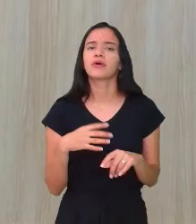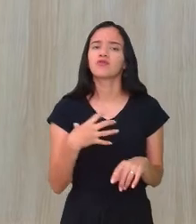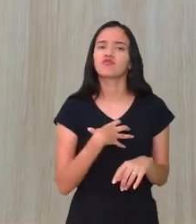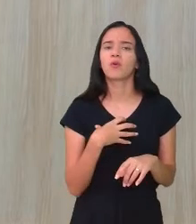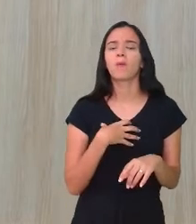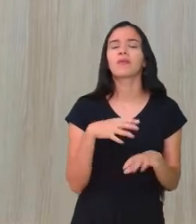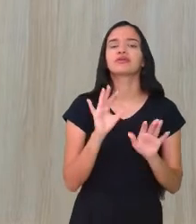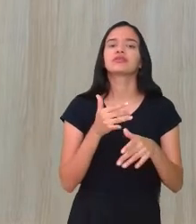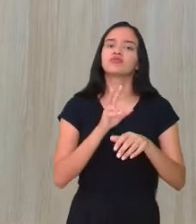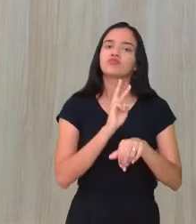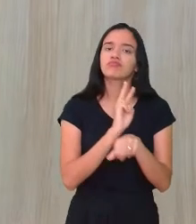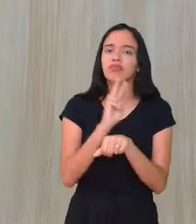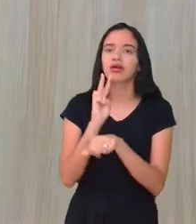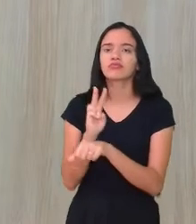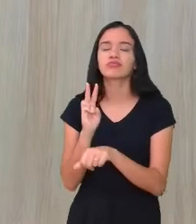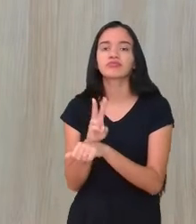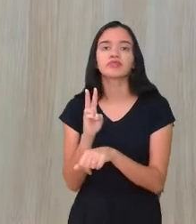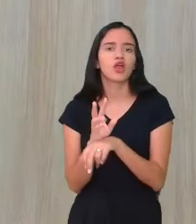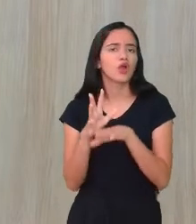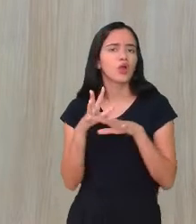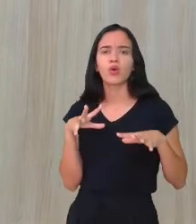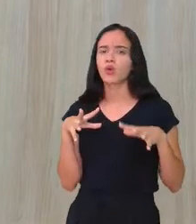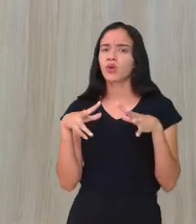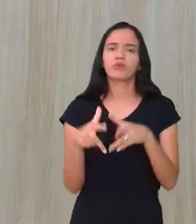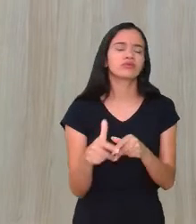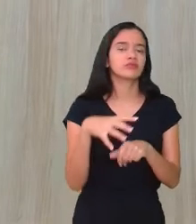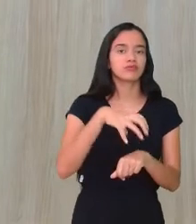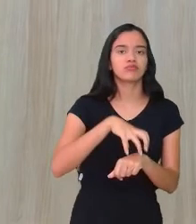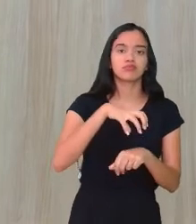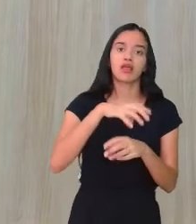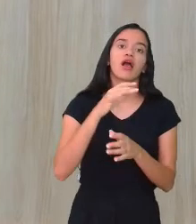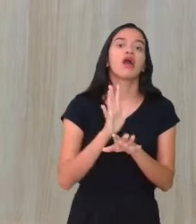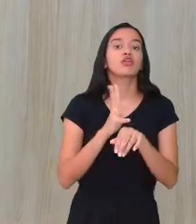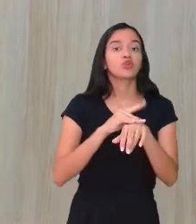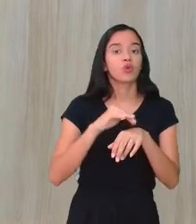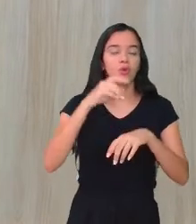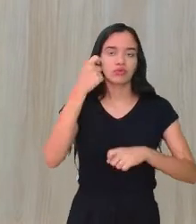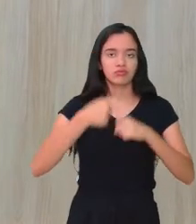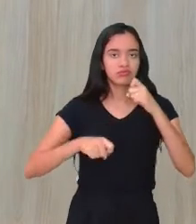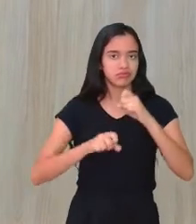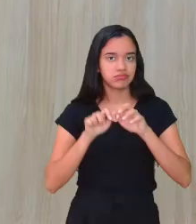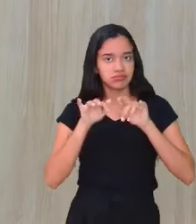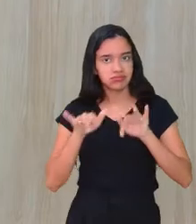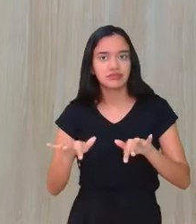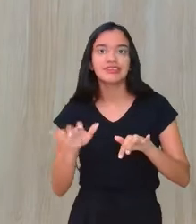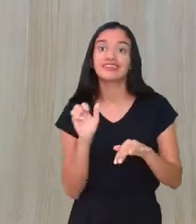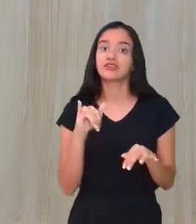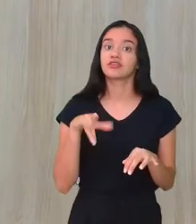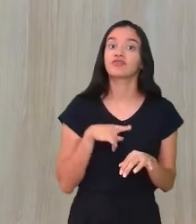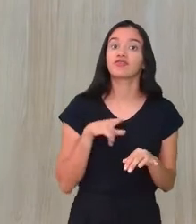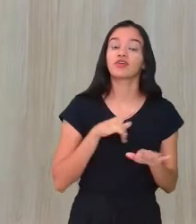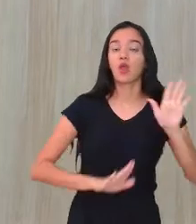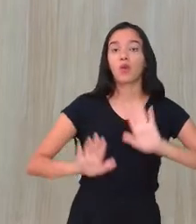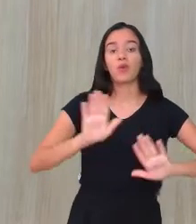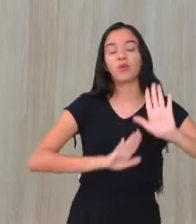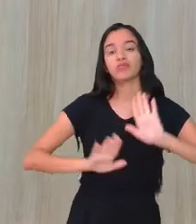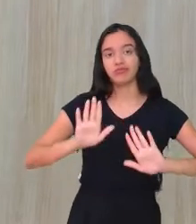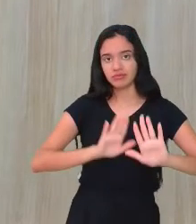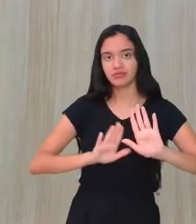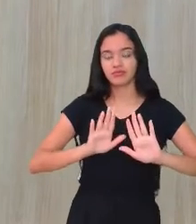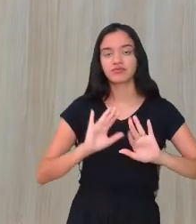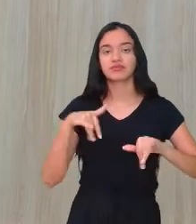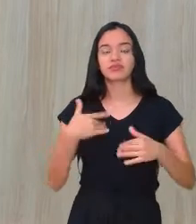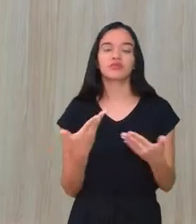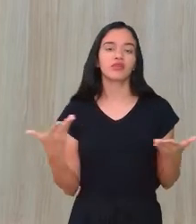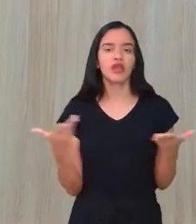prevenir o HPV, como todas as outras infecções sexualmente transmissíveis, se tivermos cuidado. Então, em relação